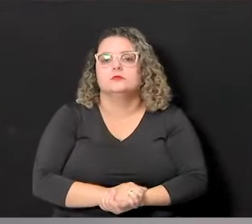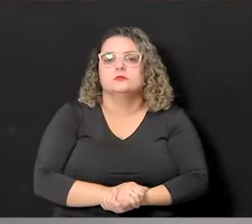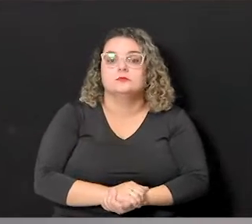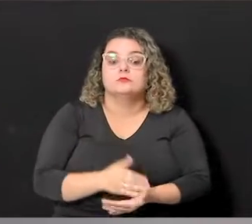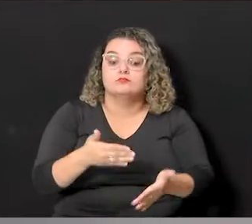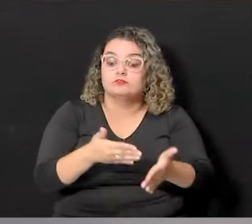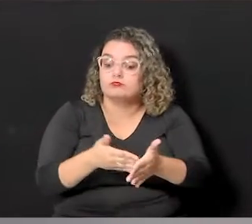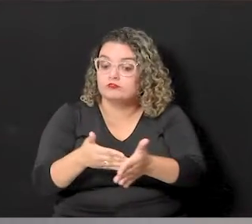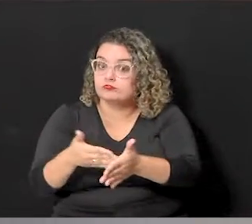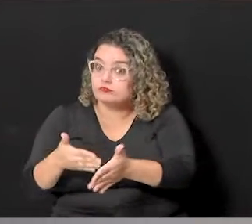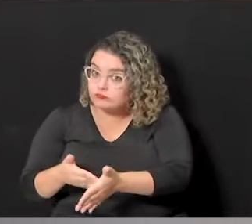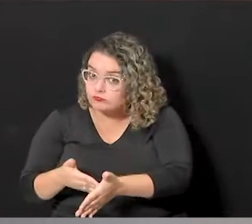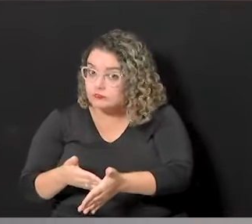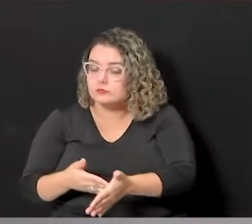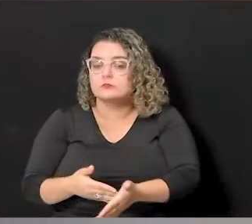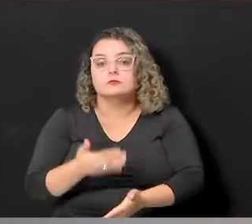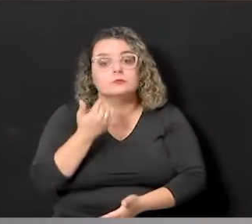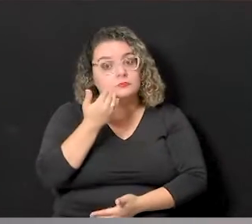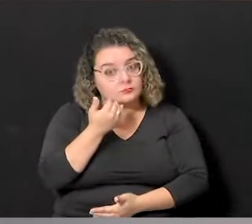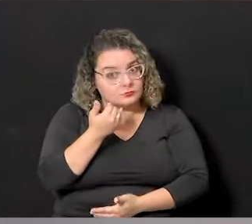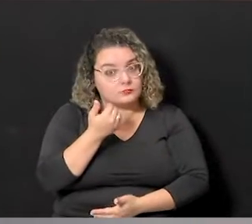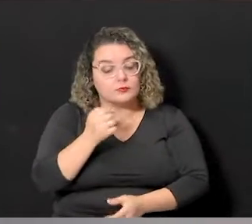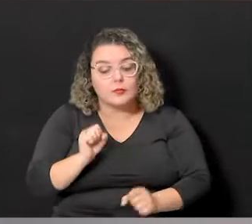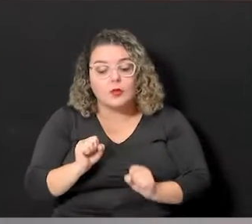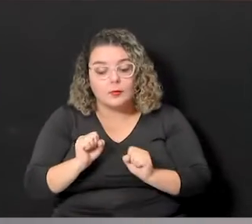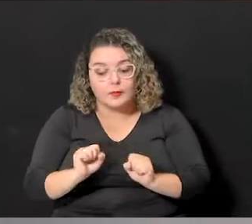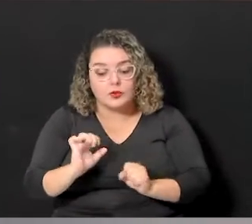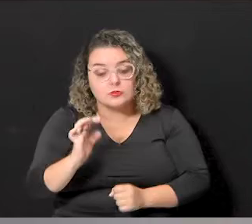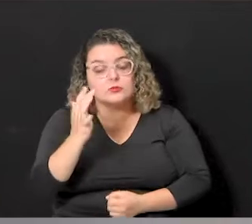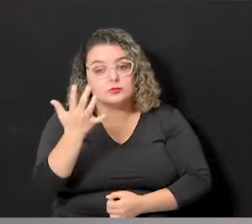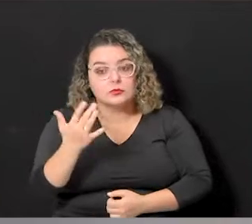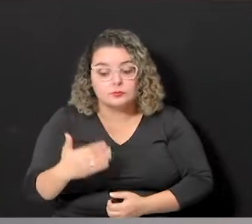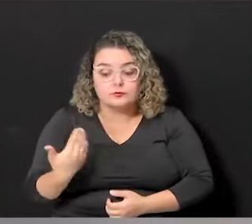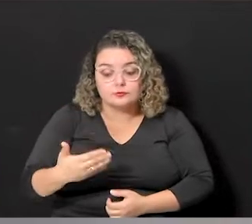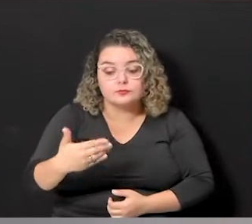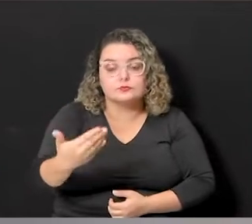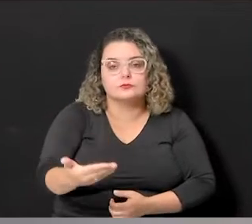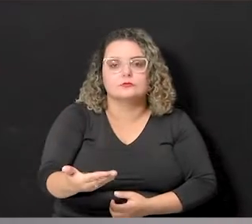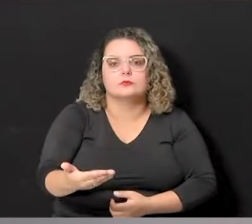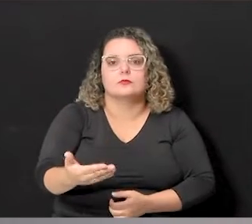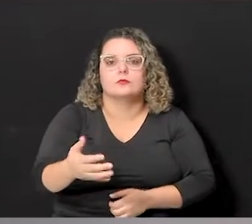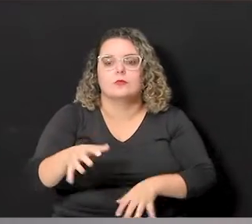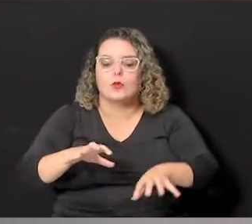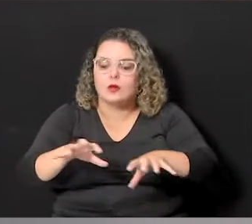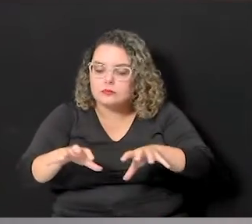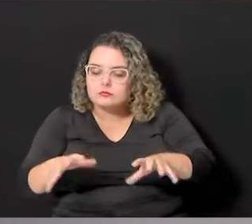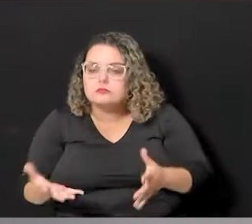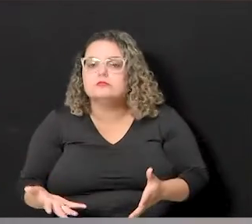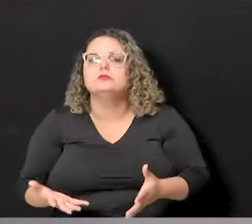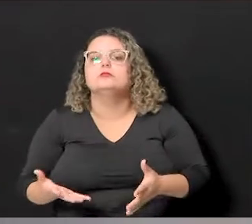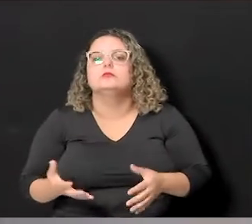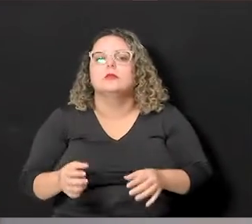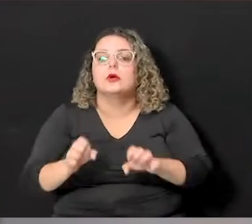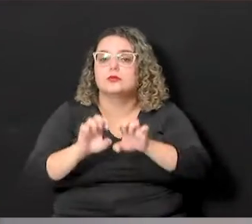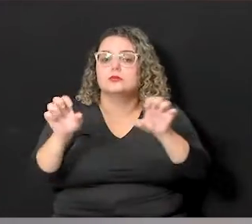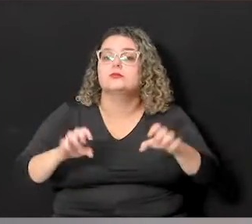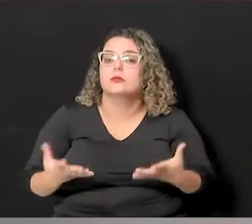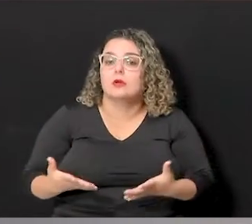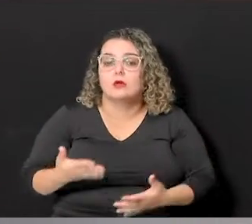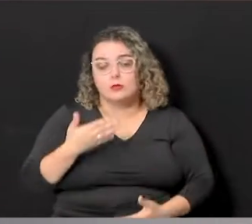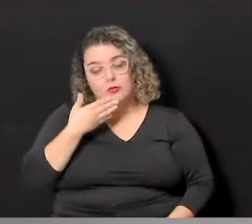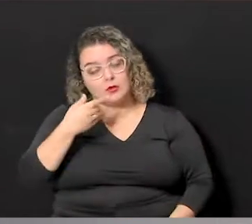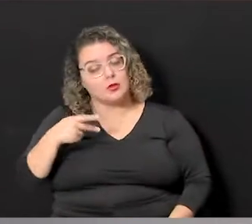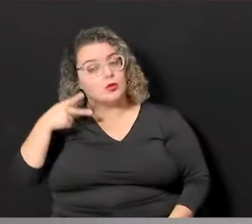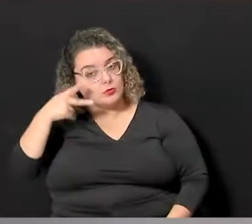restrições alimentares, que podem surgir de um mapeamento como esse. E aí